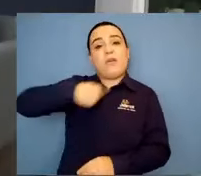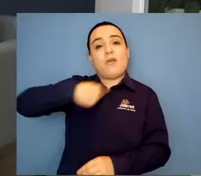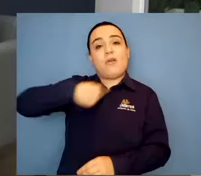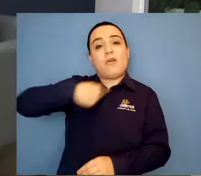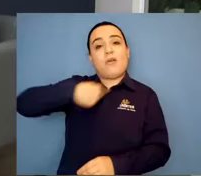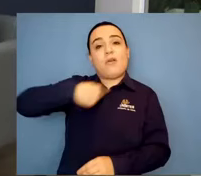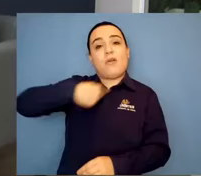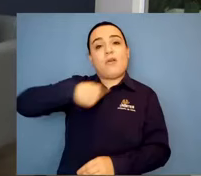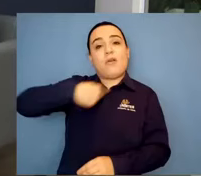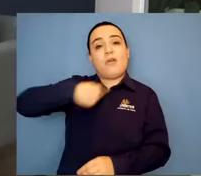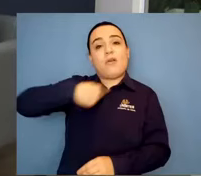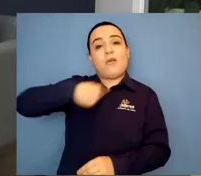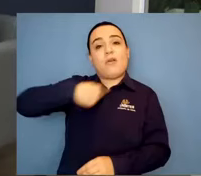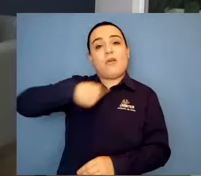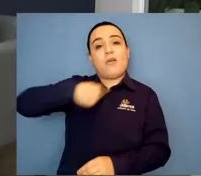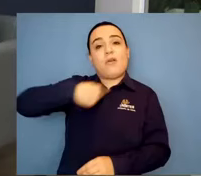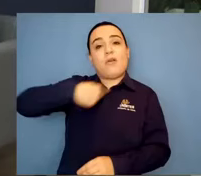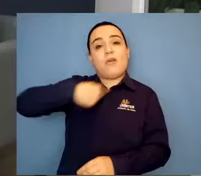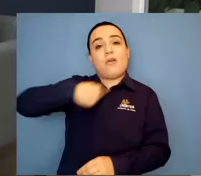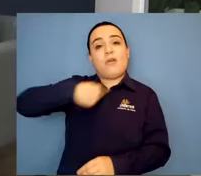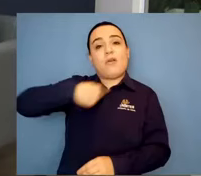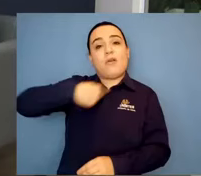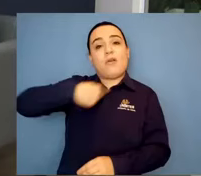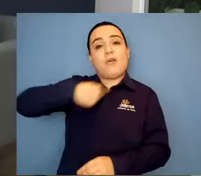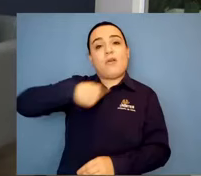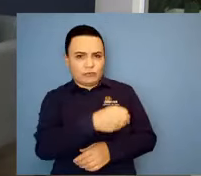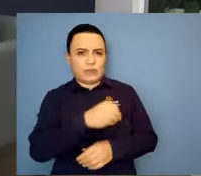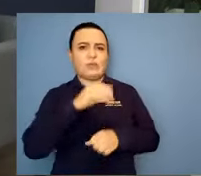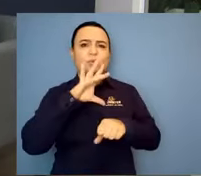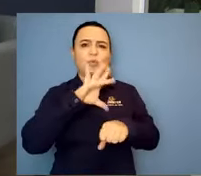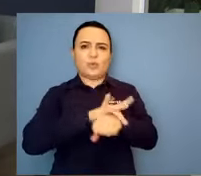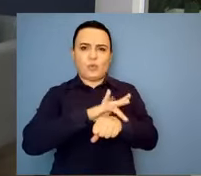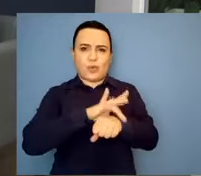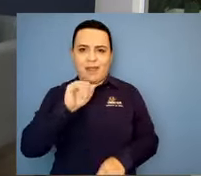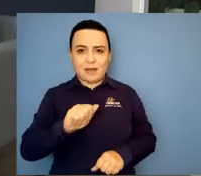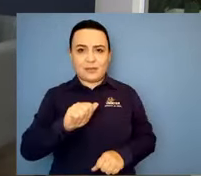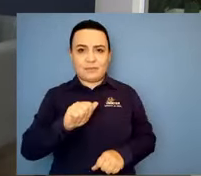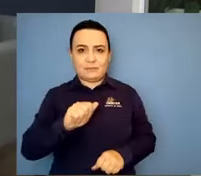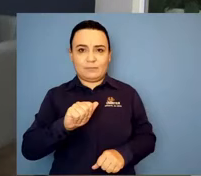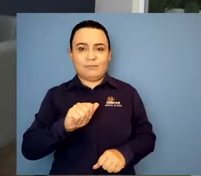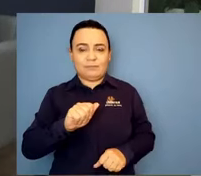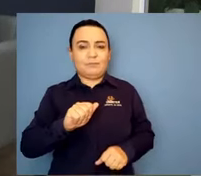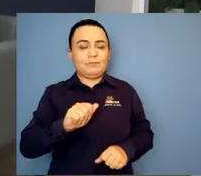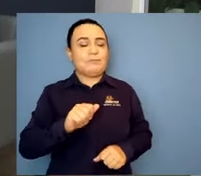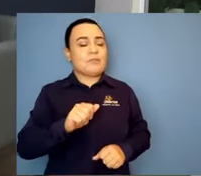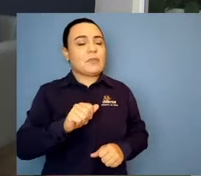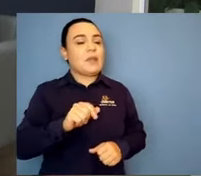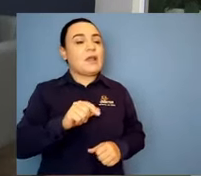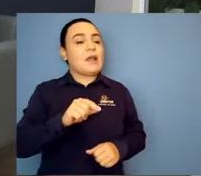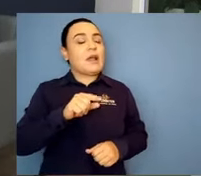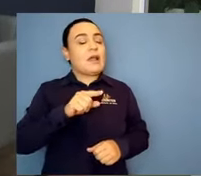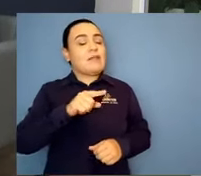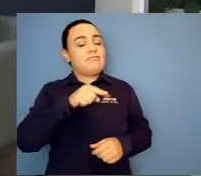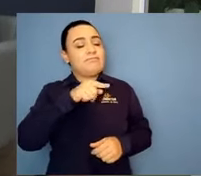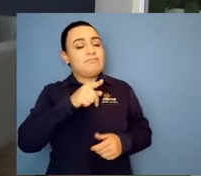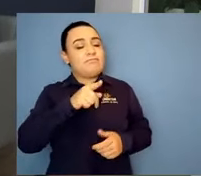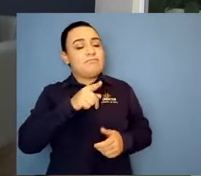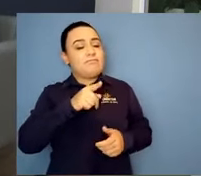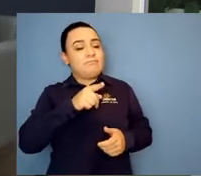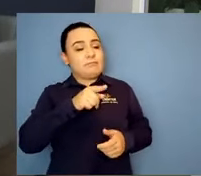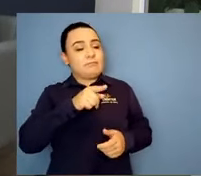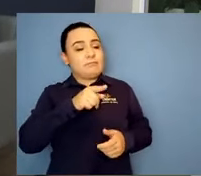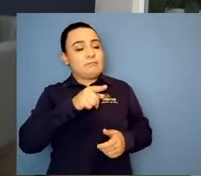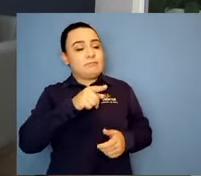deficiência, e aí nasceu o Gabriel. Depois do nascimento do Gabriel, que você se